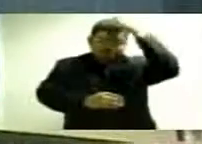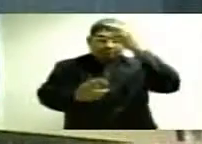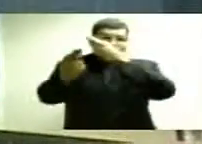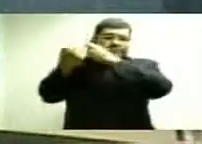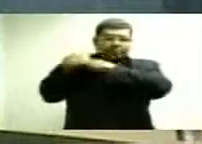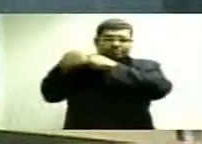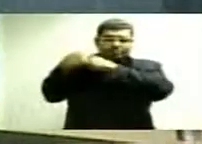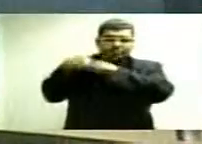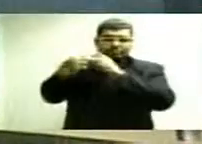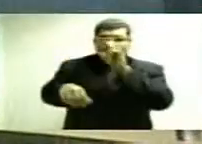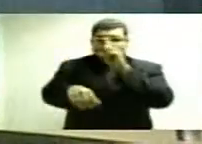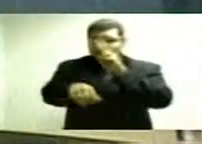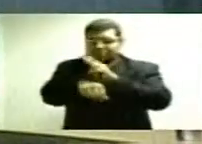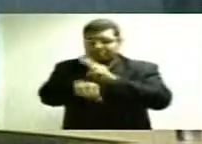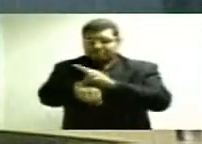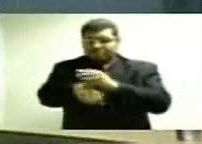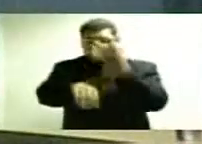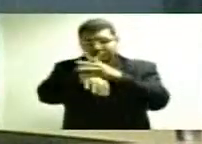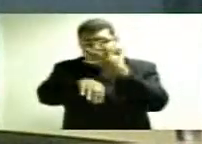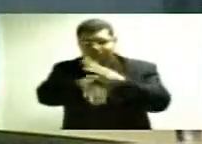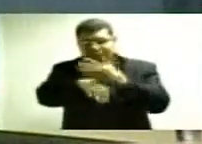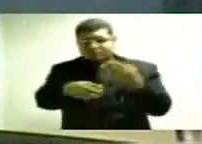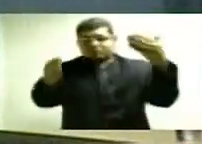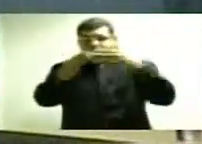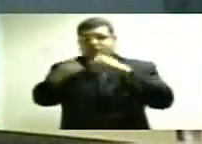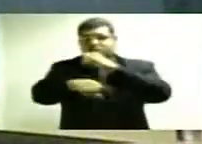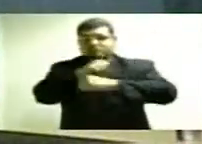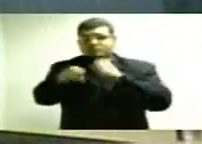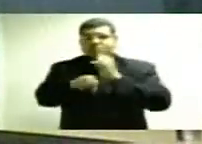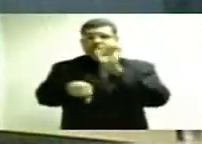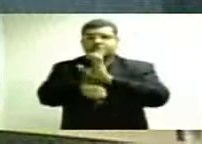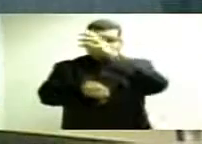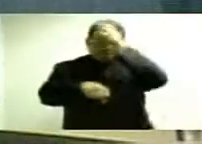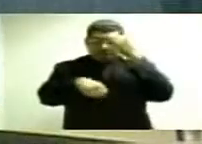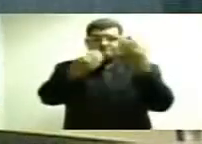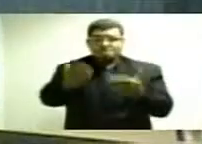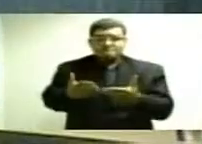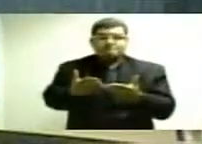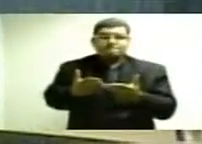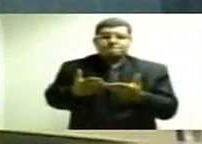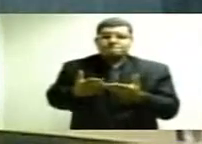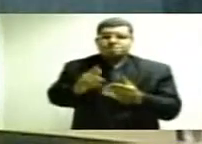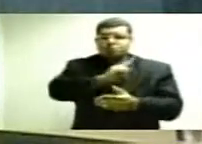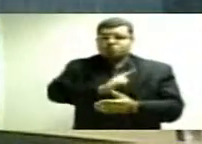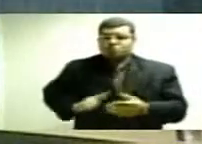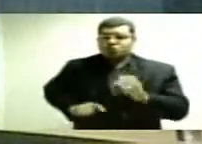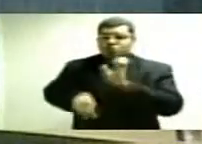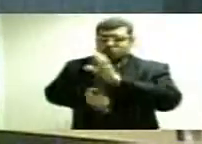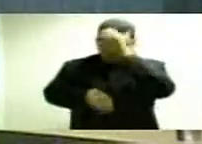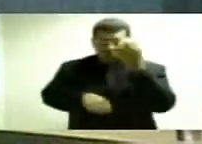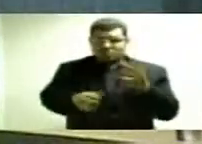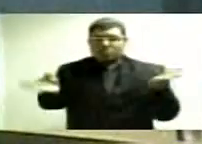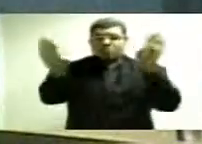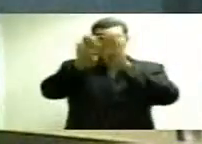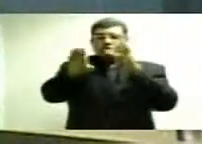irresponsabilidade fiscal praticada nos últimos anos no Estado do Amazonas. O governo do Estado do Amazonas,